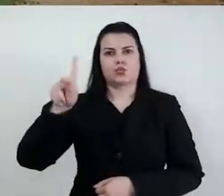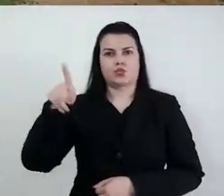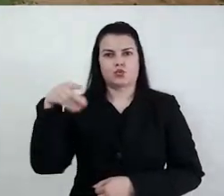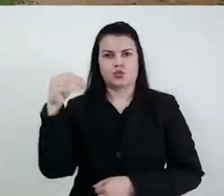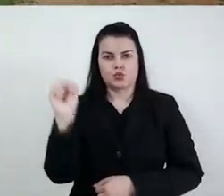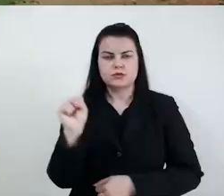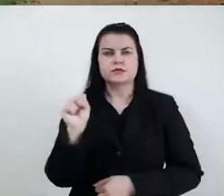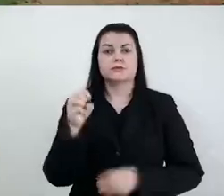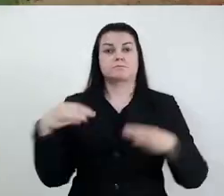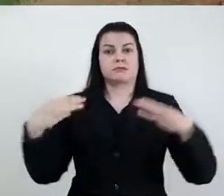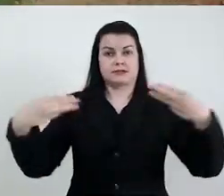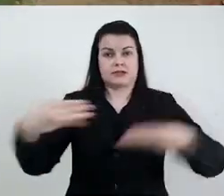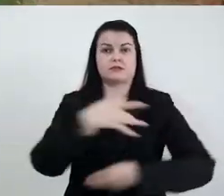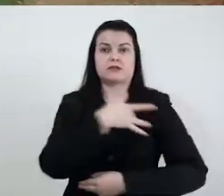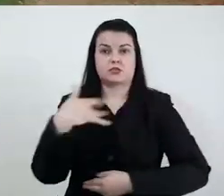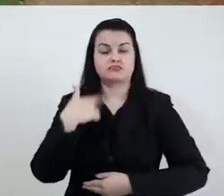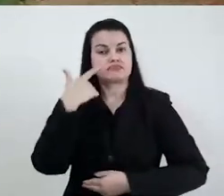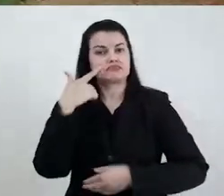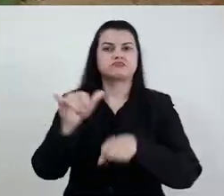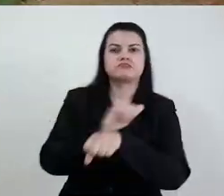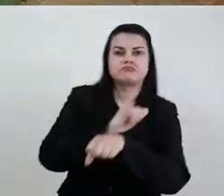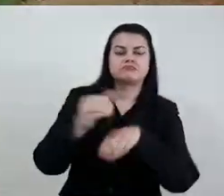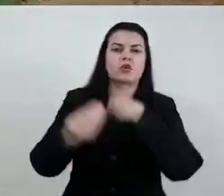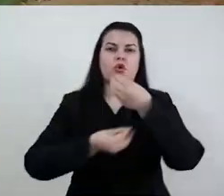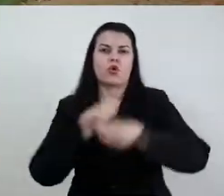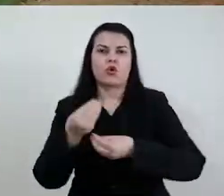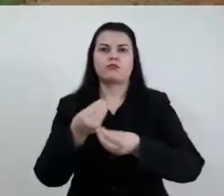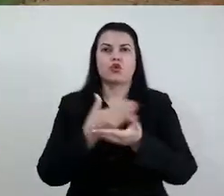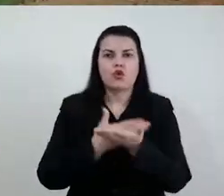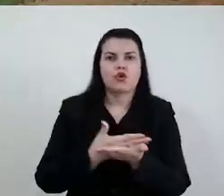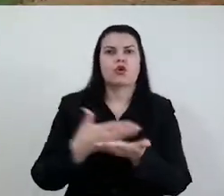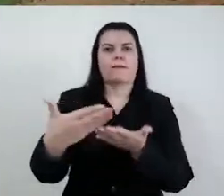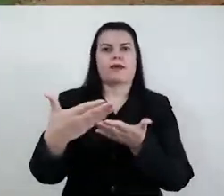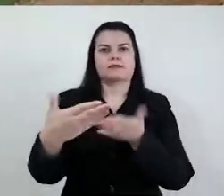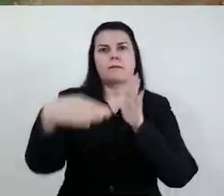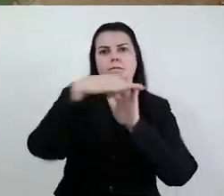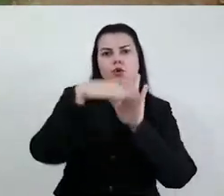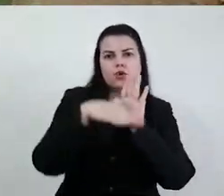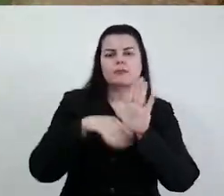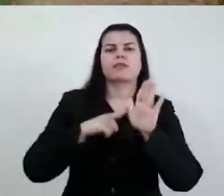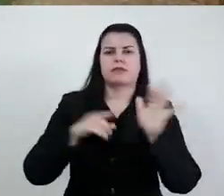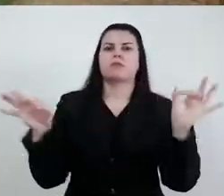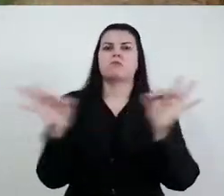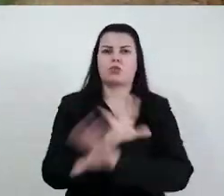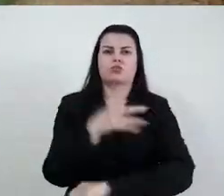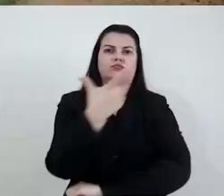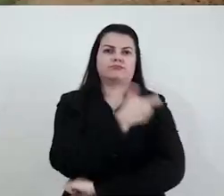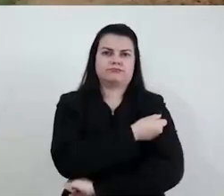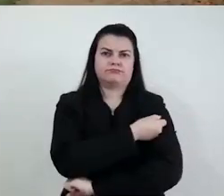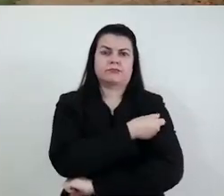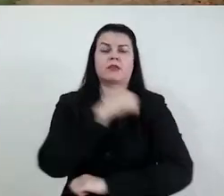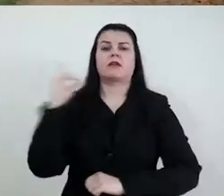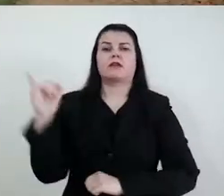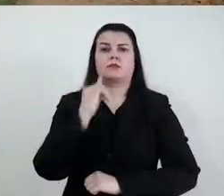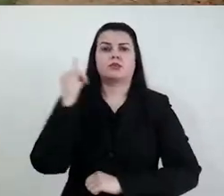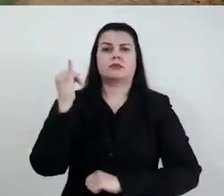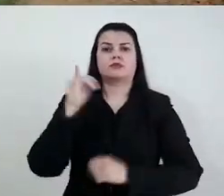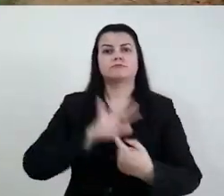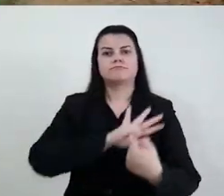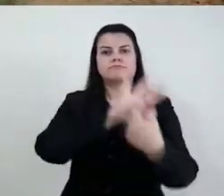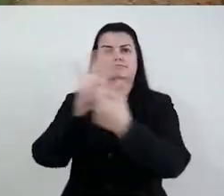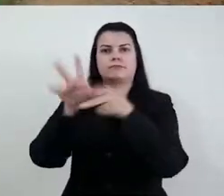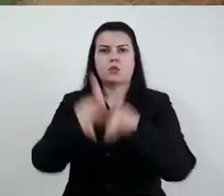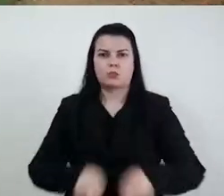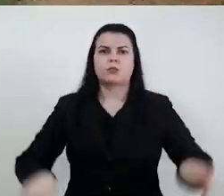lá em Guarulhos, com o Ministério da Saúde. A gente espera poder fechar aí a estratégia para dar largada neste programa de imunização tão